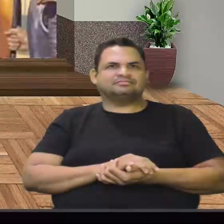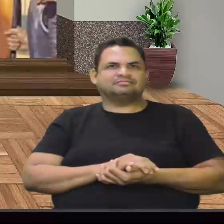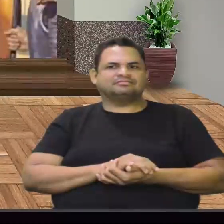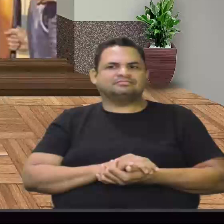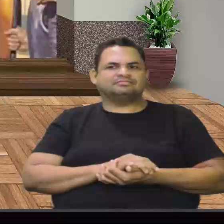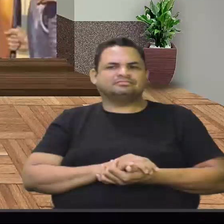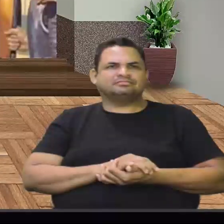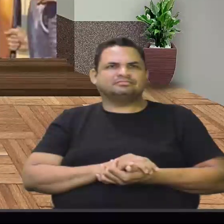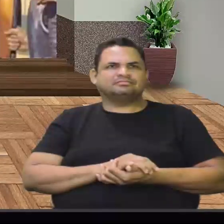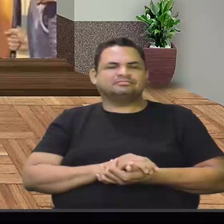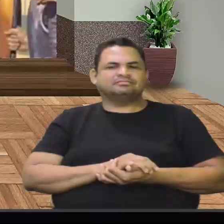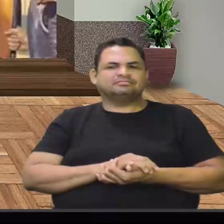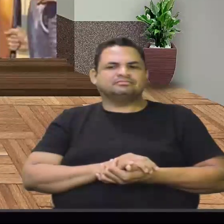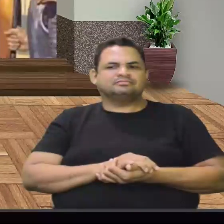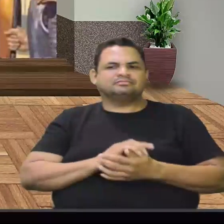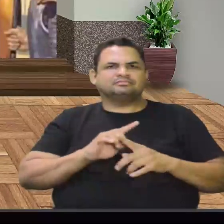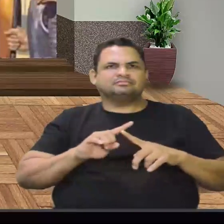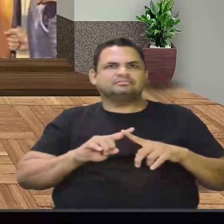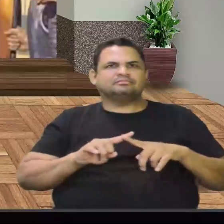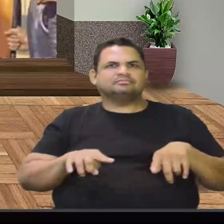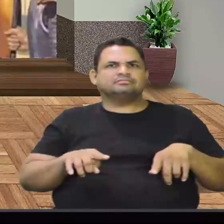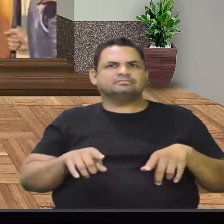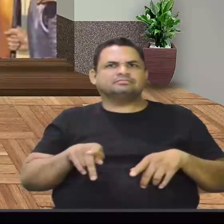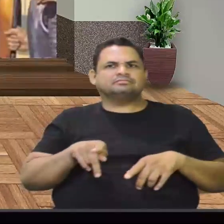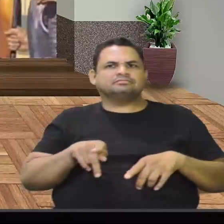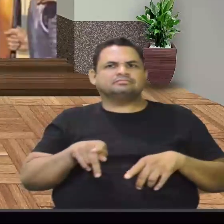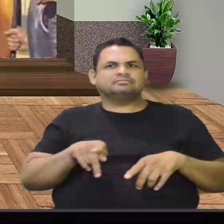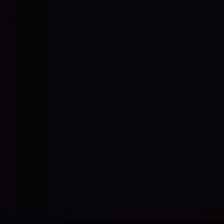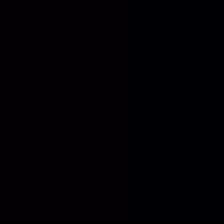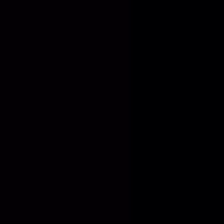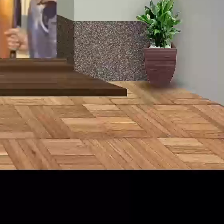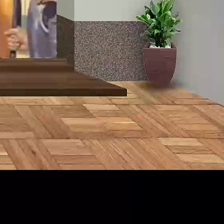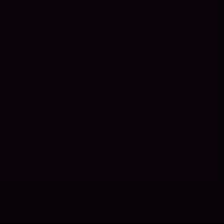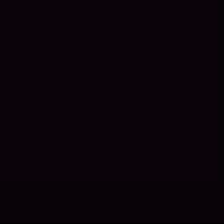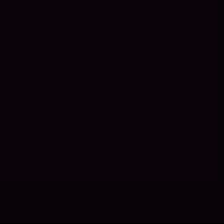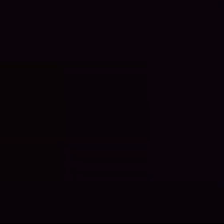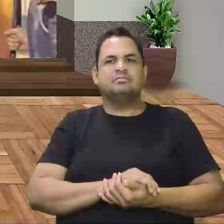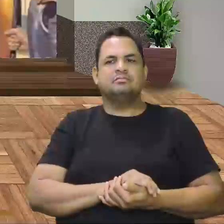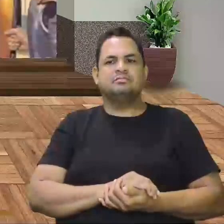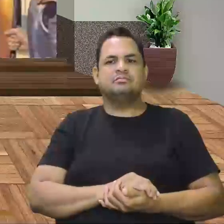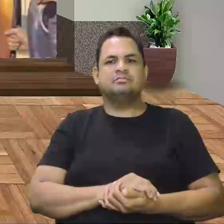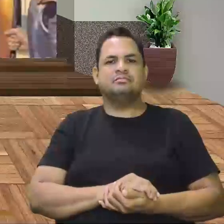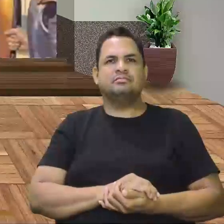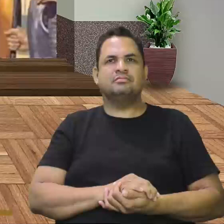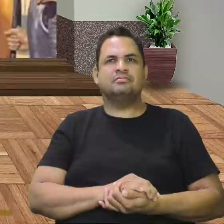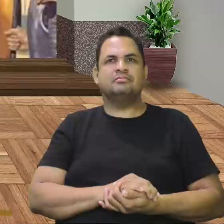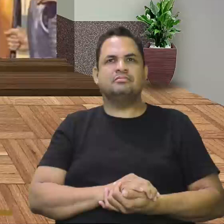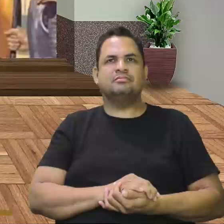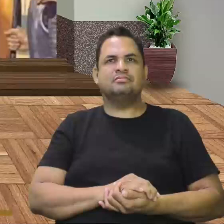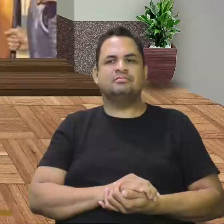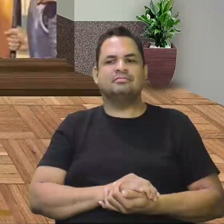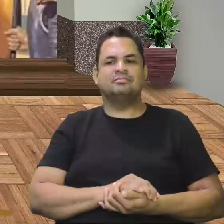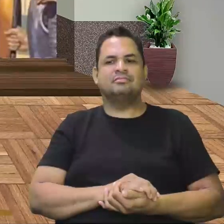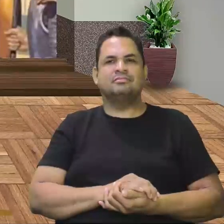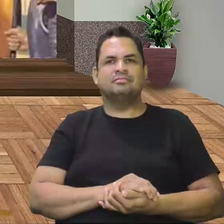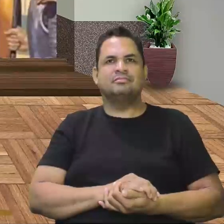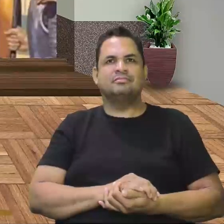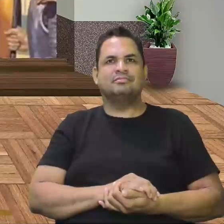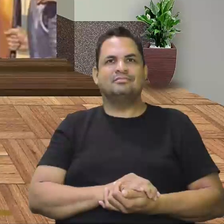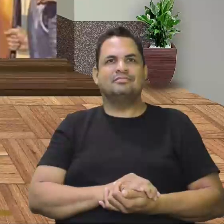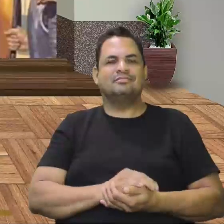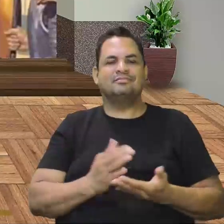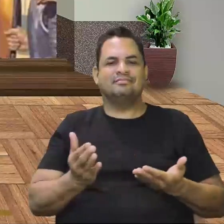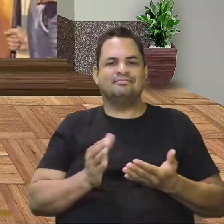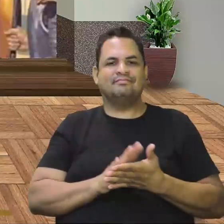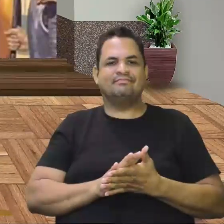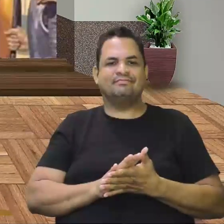Ah, mas aqui o meu trabalho é remunerado e eu não tenho que dar nada a ninguém do meu